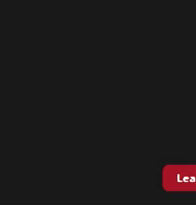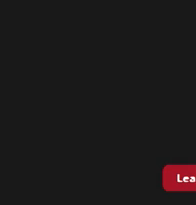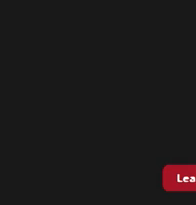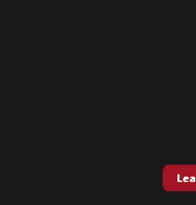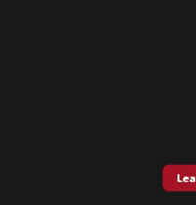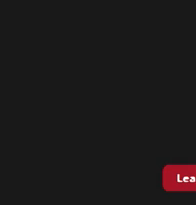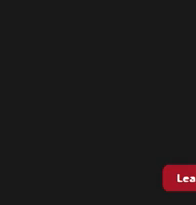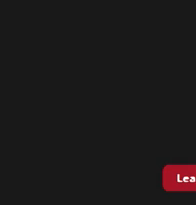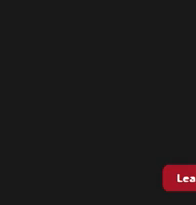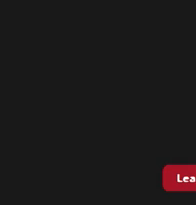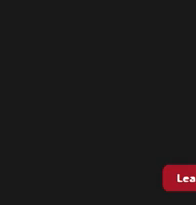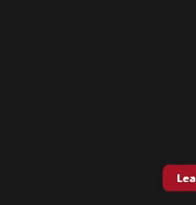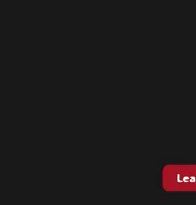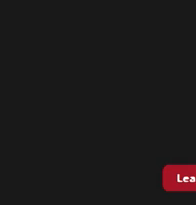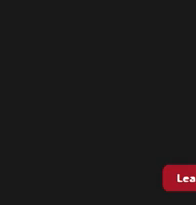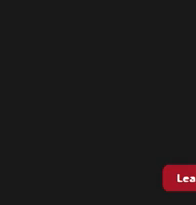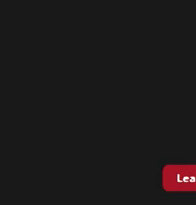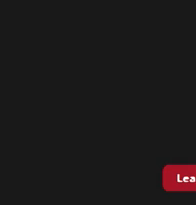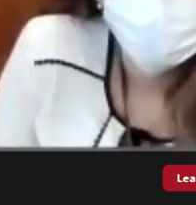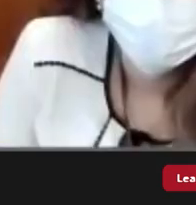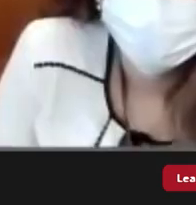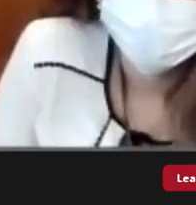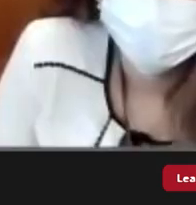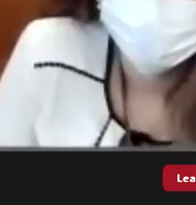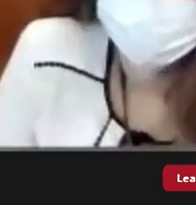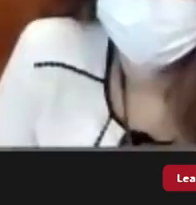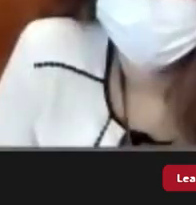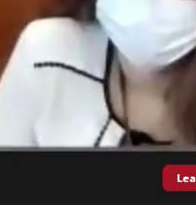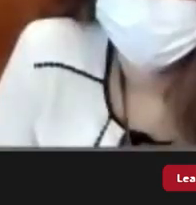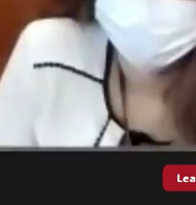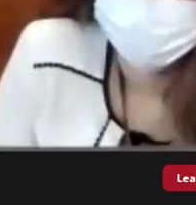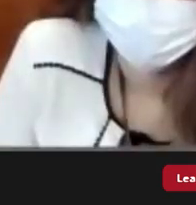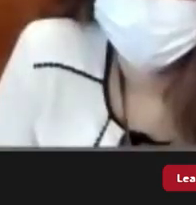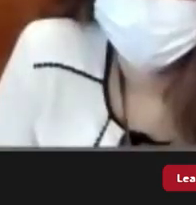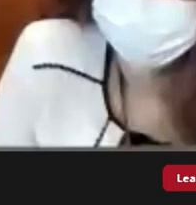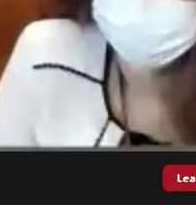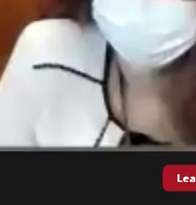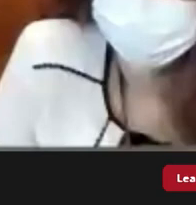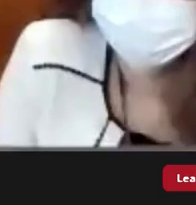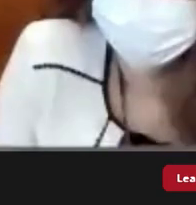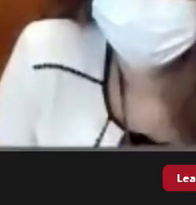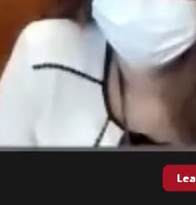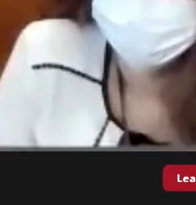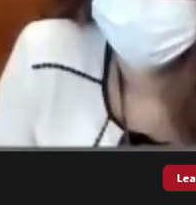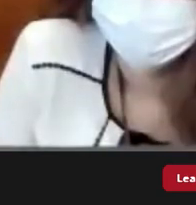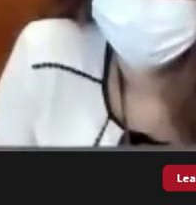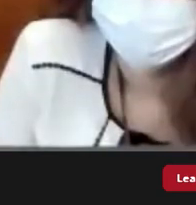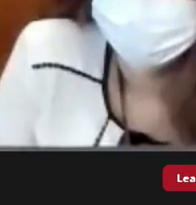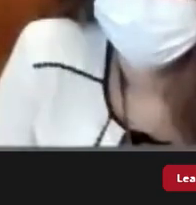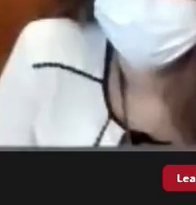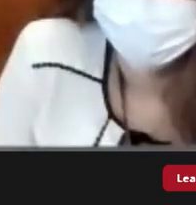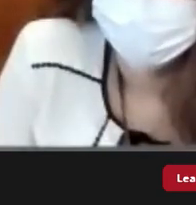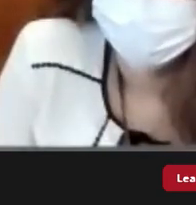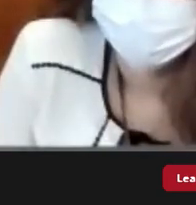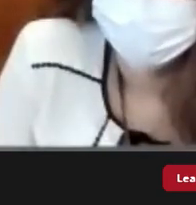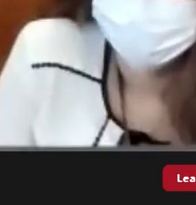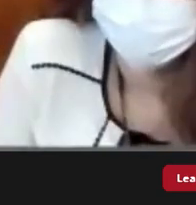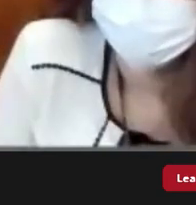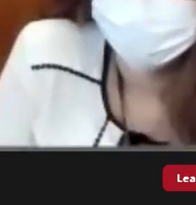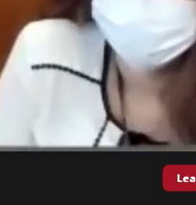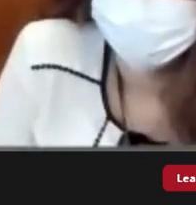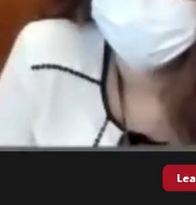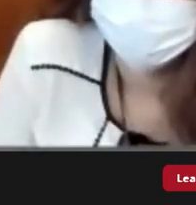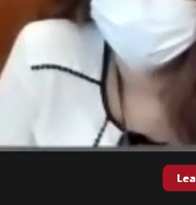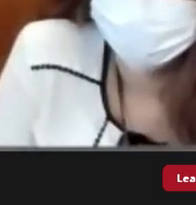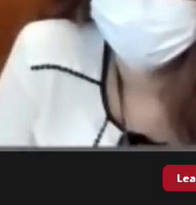ok nós estamos com a nossa proposta nossa minuta pronta foi a que nós enviamos para a